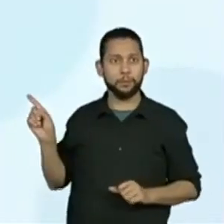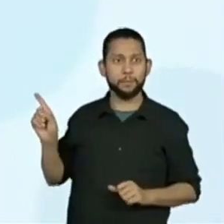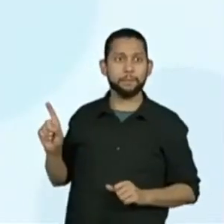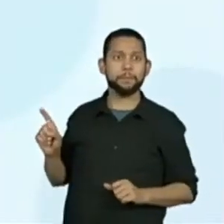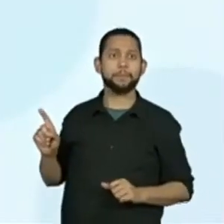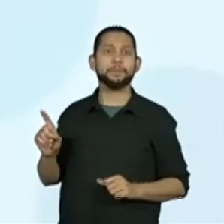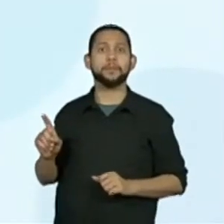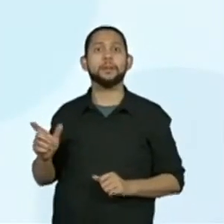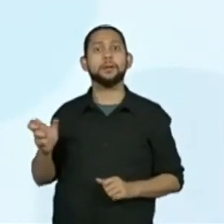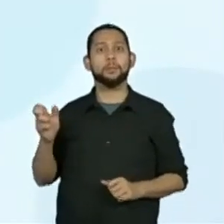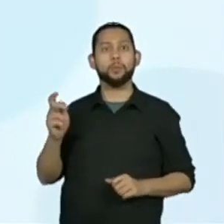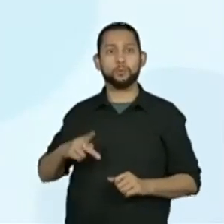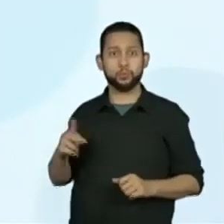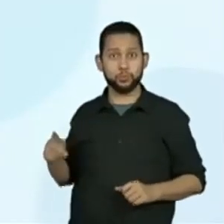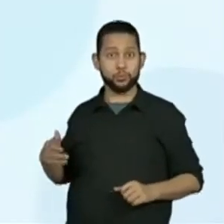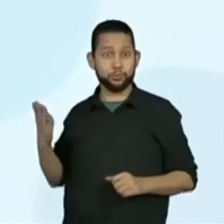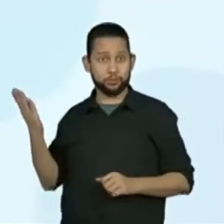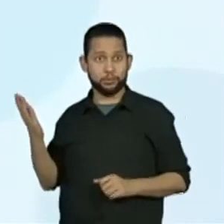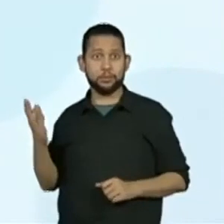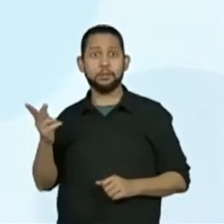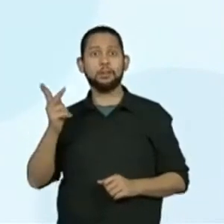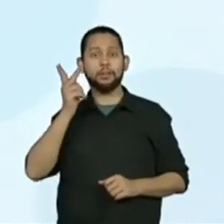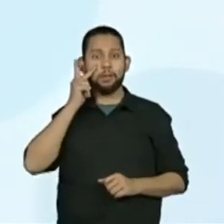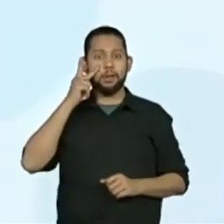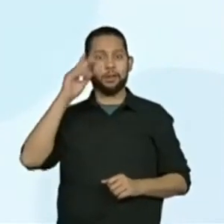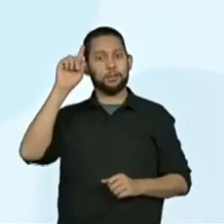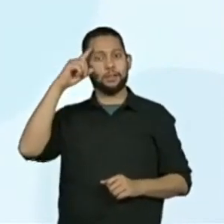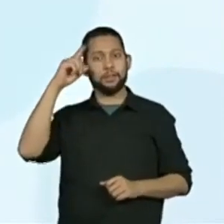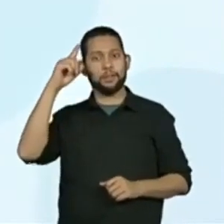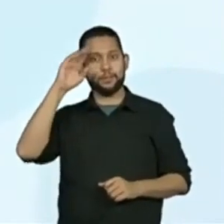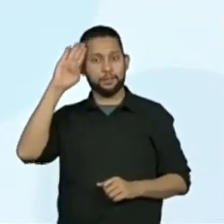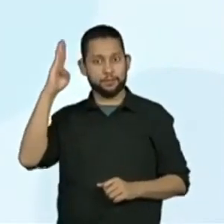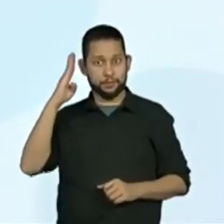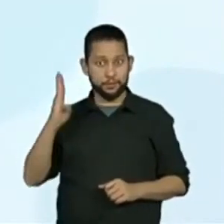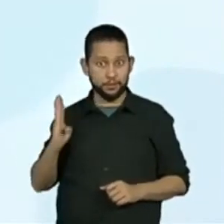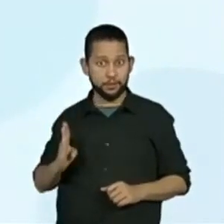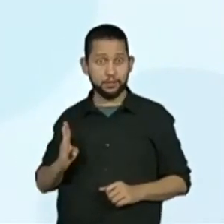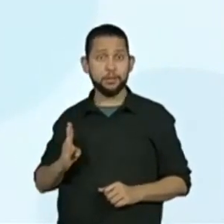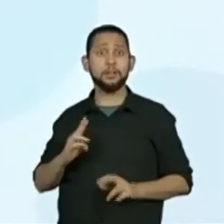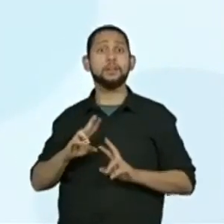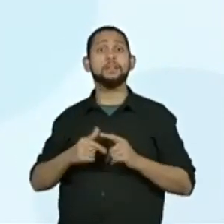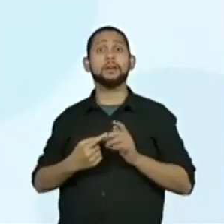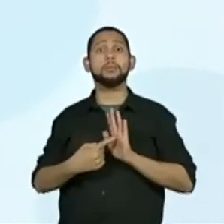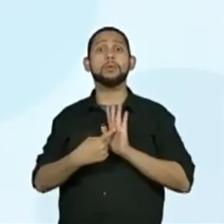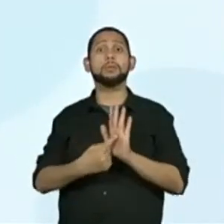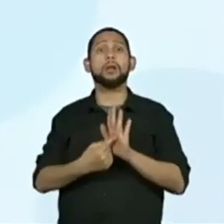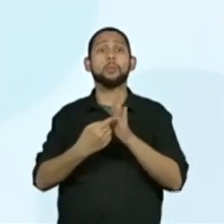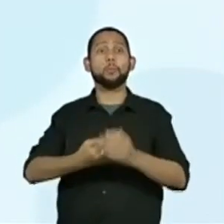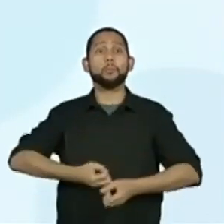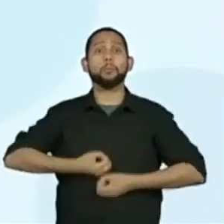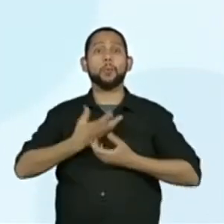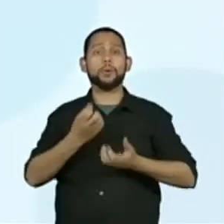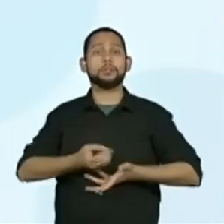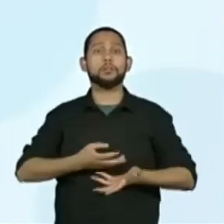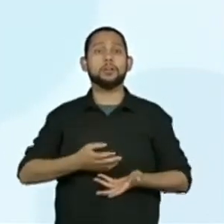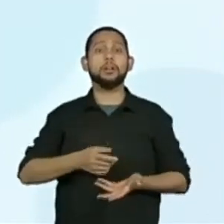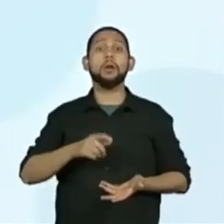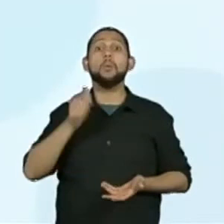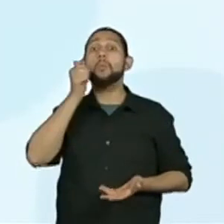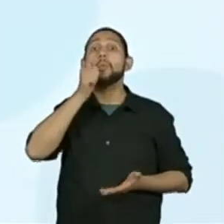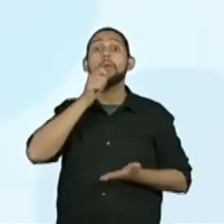Então, aqui, ó. As professoras Kelly e Viviane, quem apresentará. O poema é de